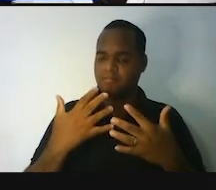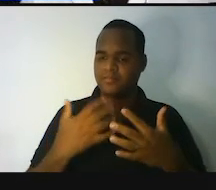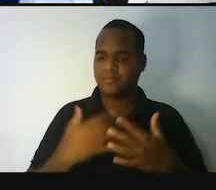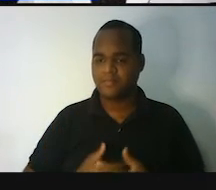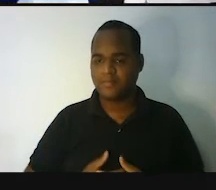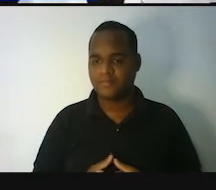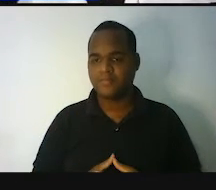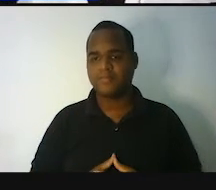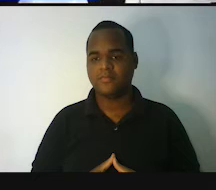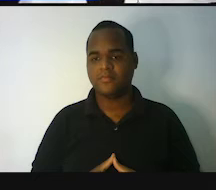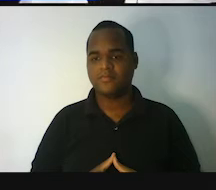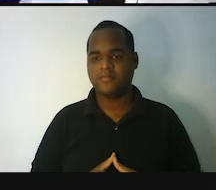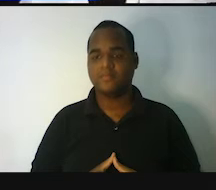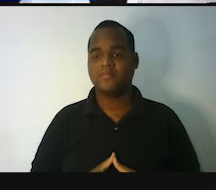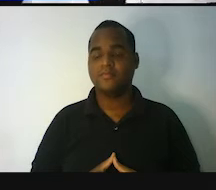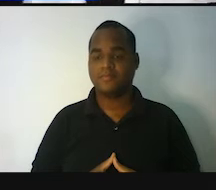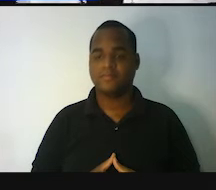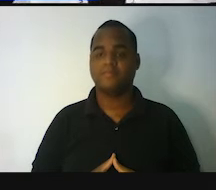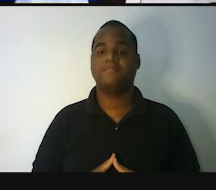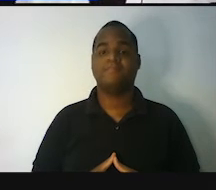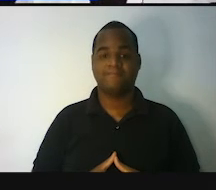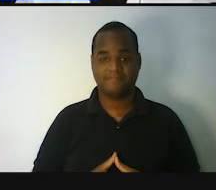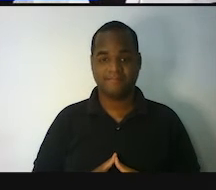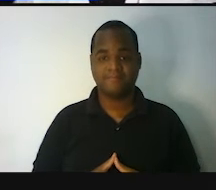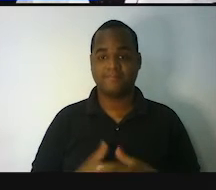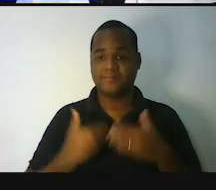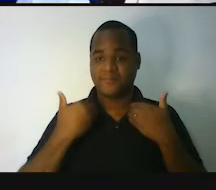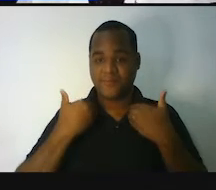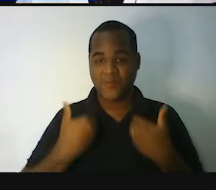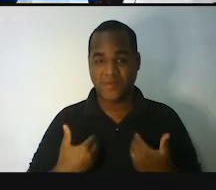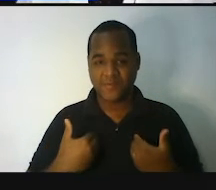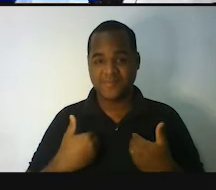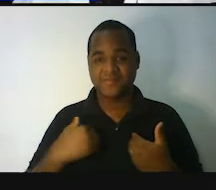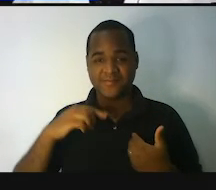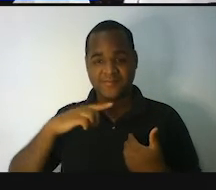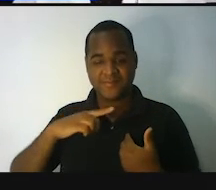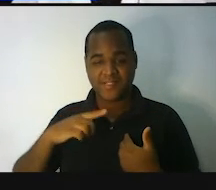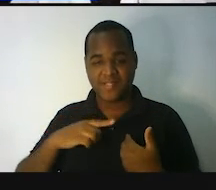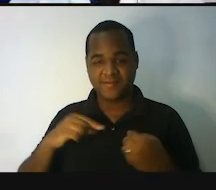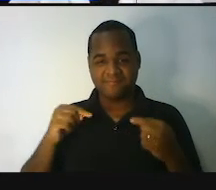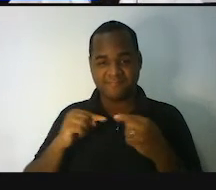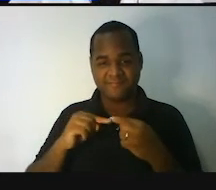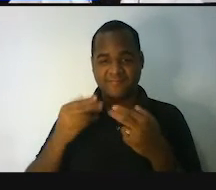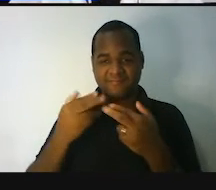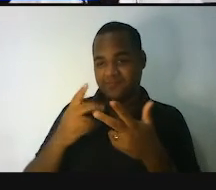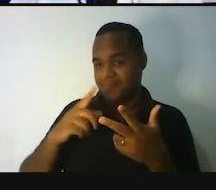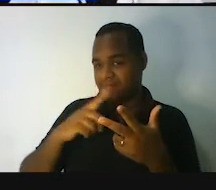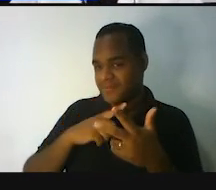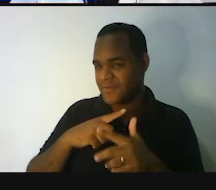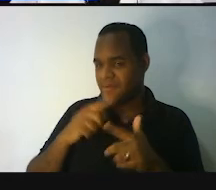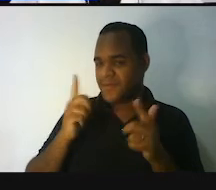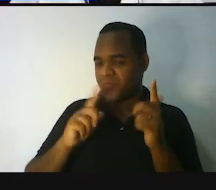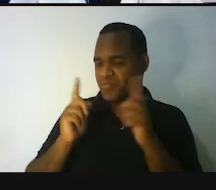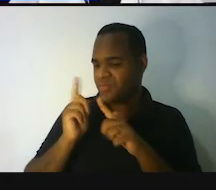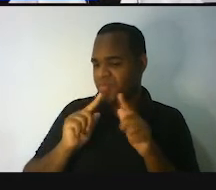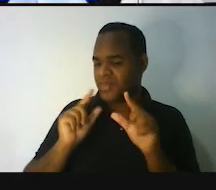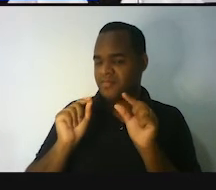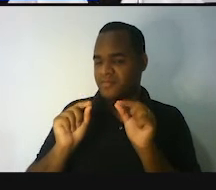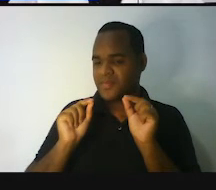Nosso corpo. Nosso corpo, ele é um fantástico instrumento de medida.